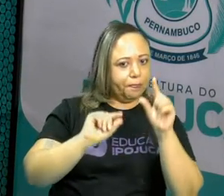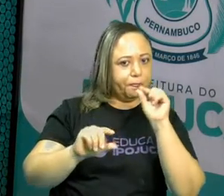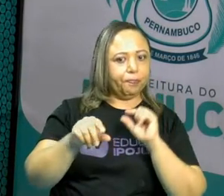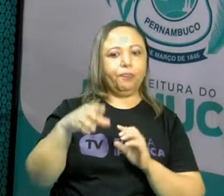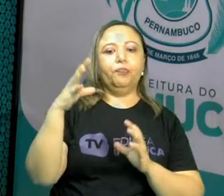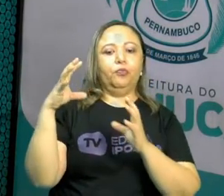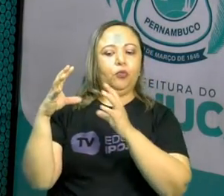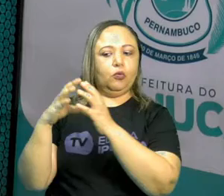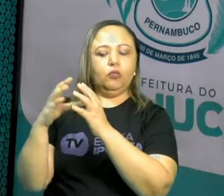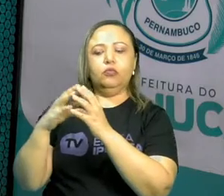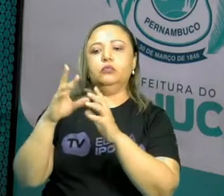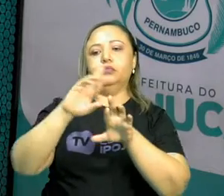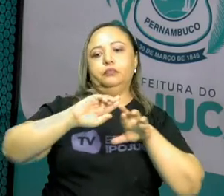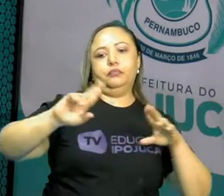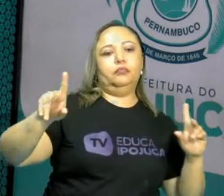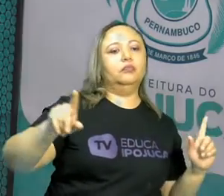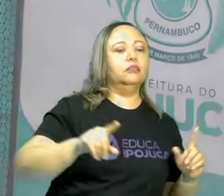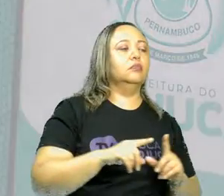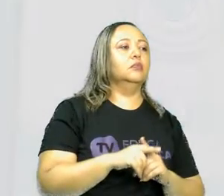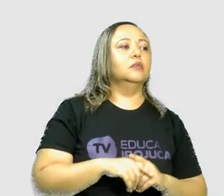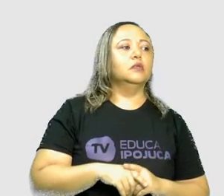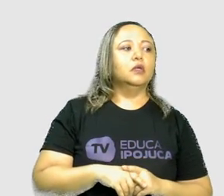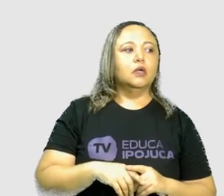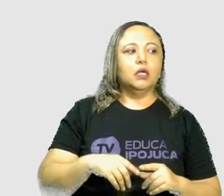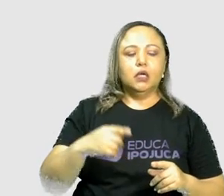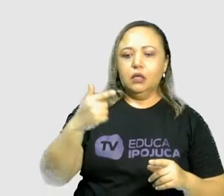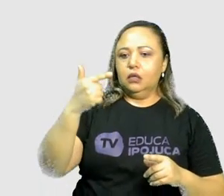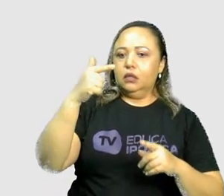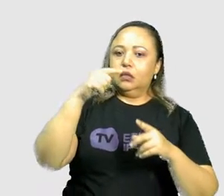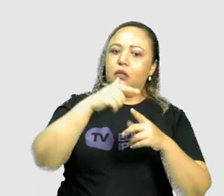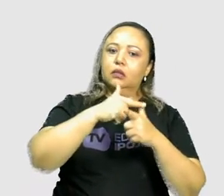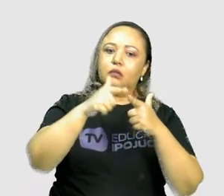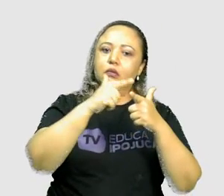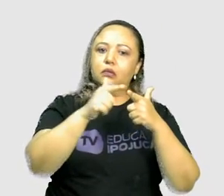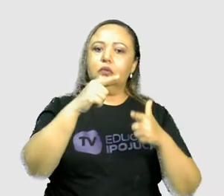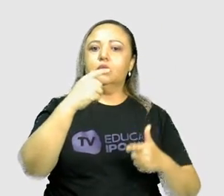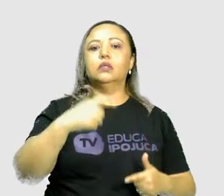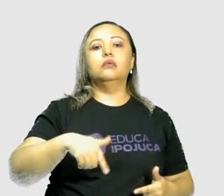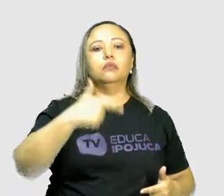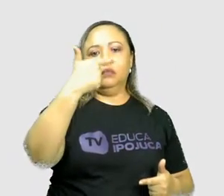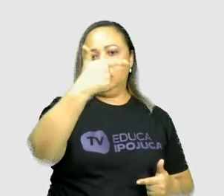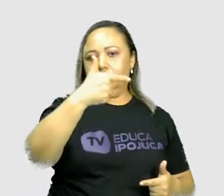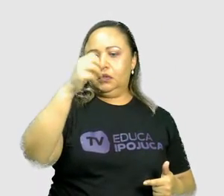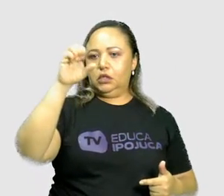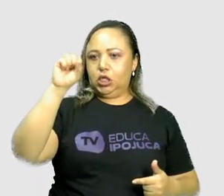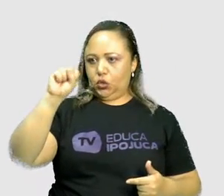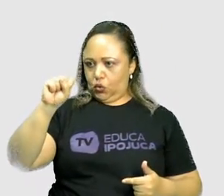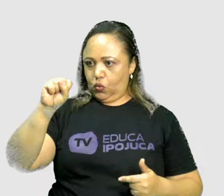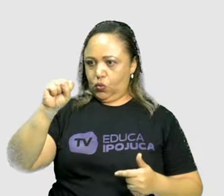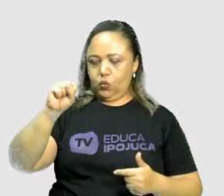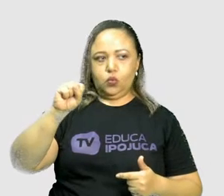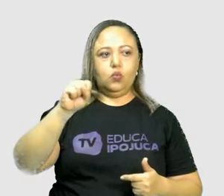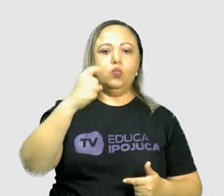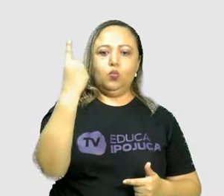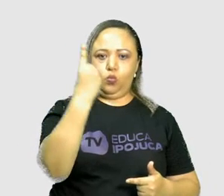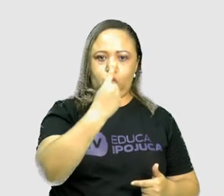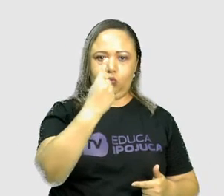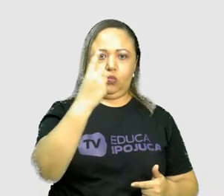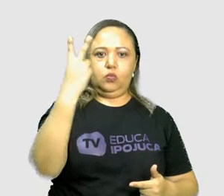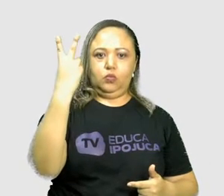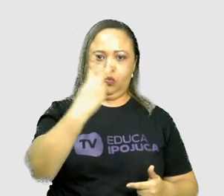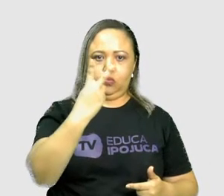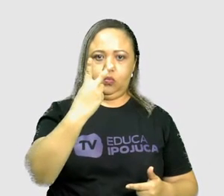Os divisores de 28 e os divisores de 12. Os divisores de 28 são 1,